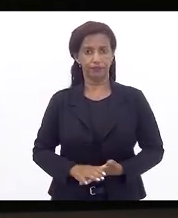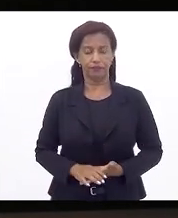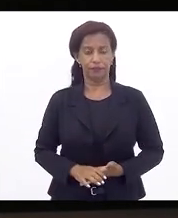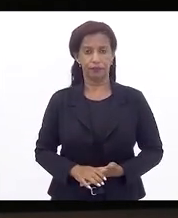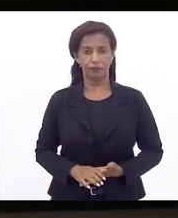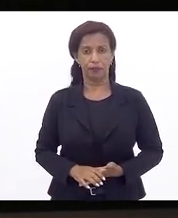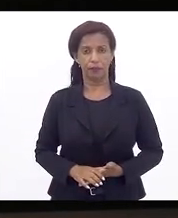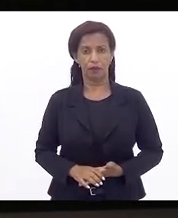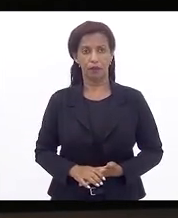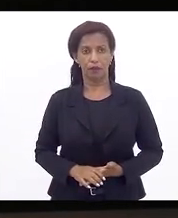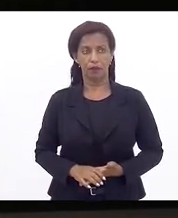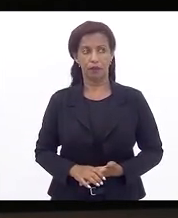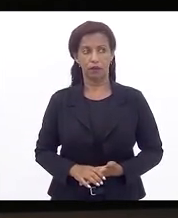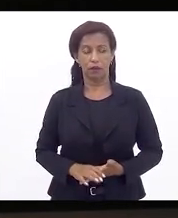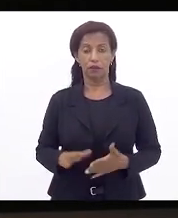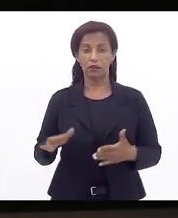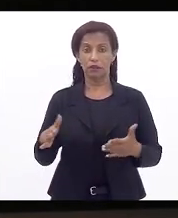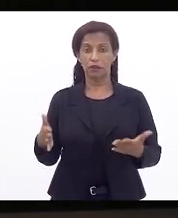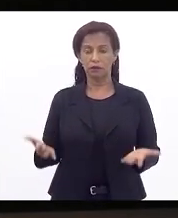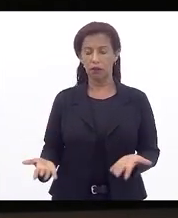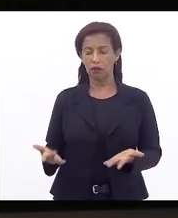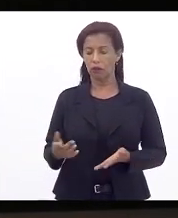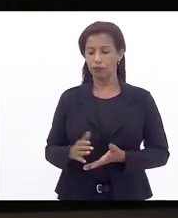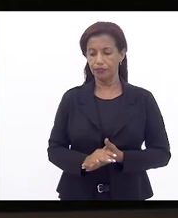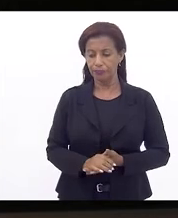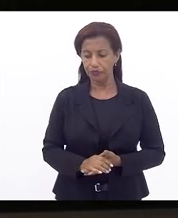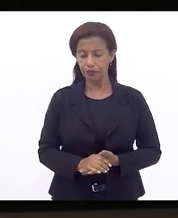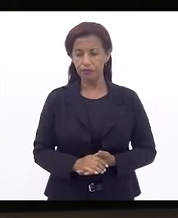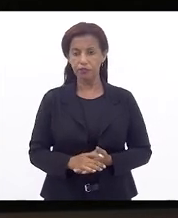então há aí um